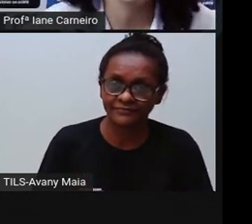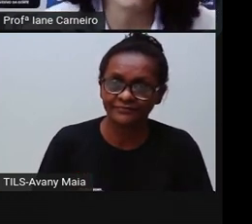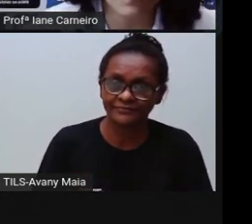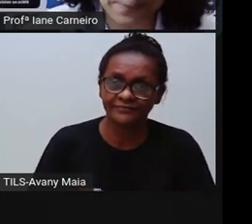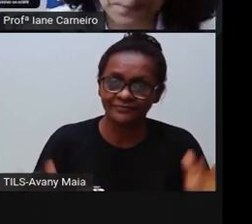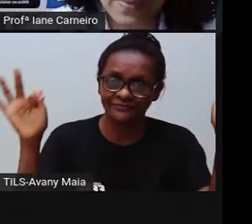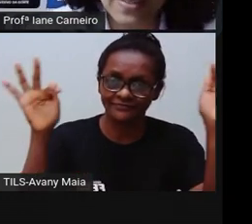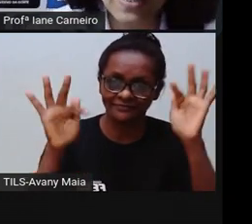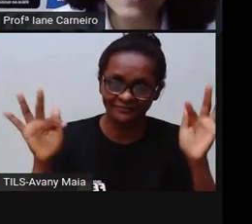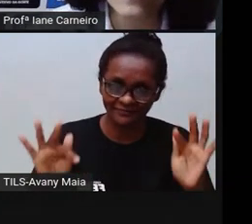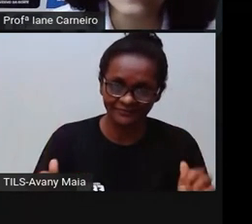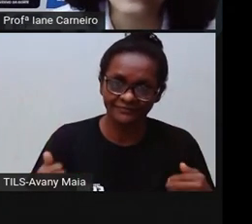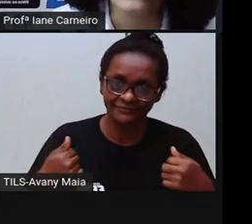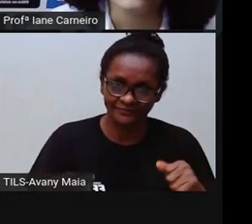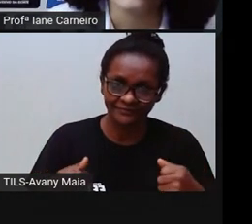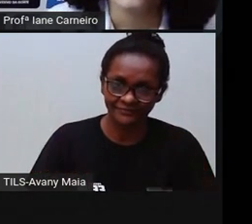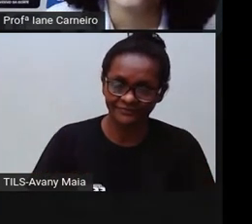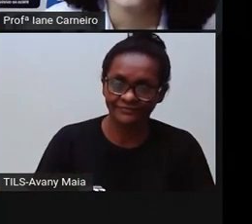feliz também.